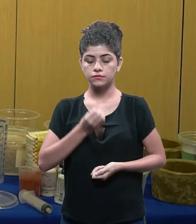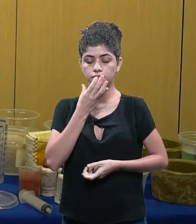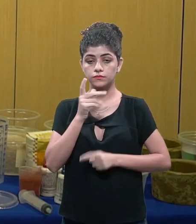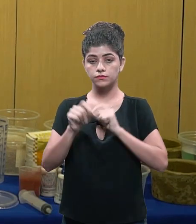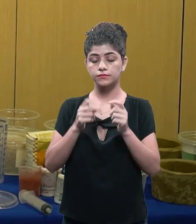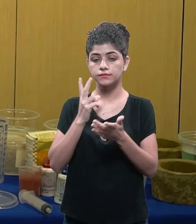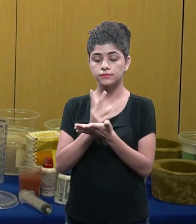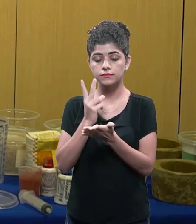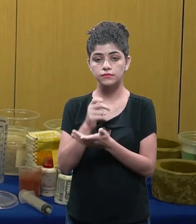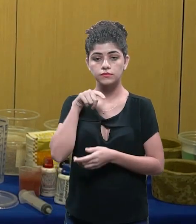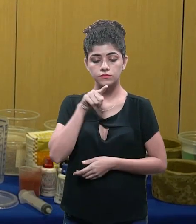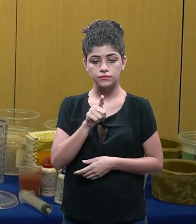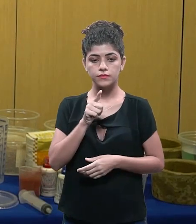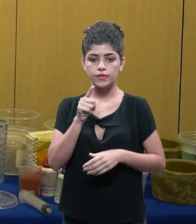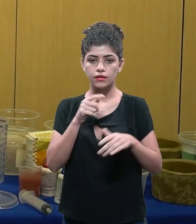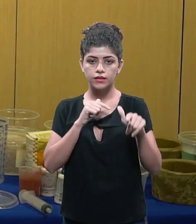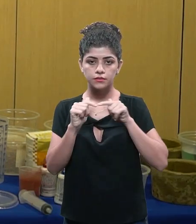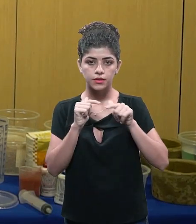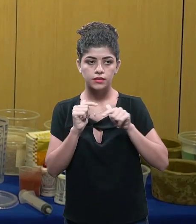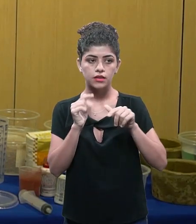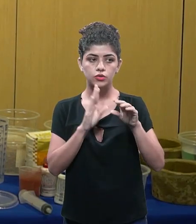o ideal pessoal toda vez que tu estiver